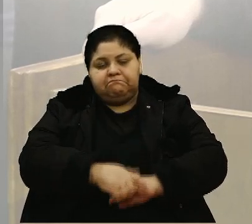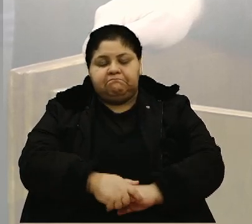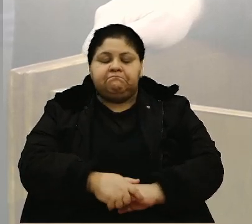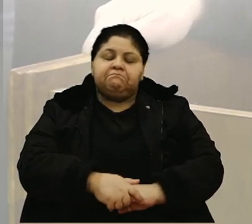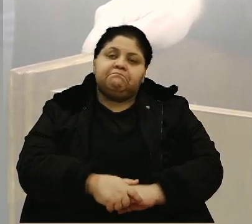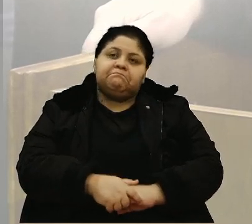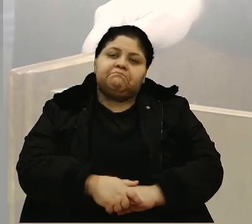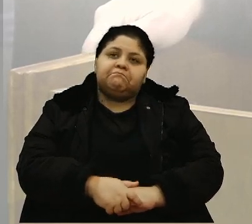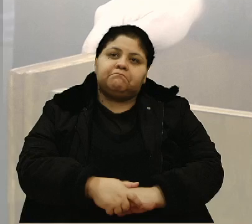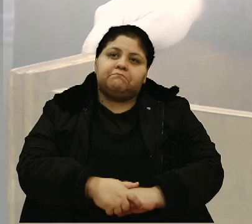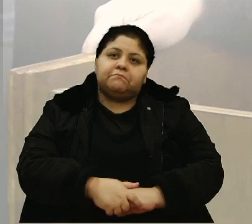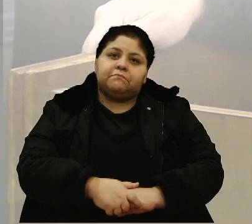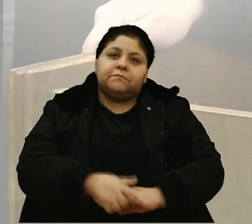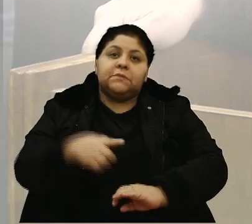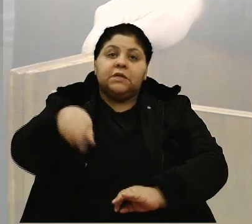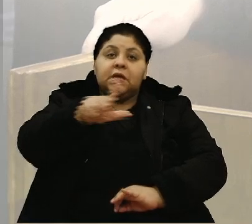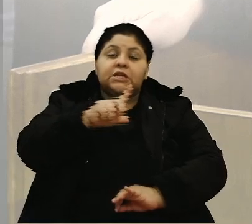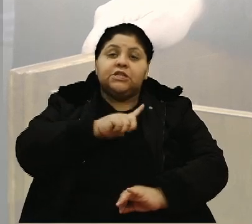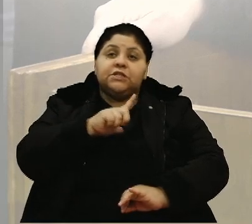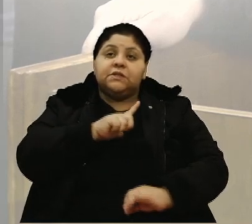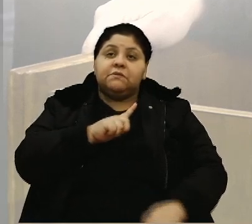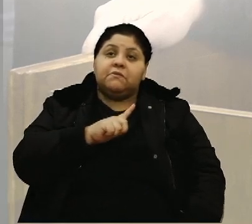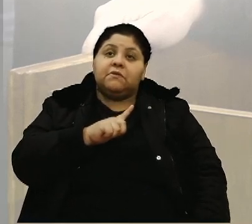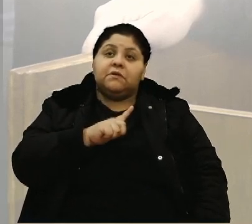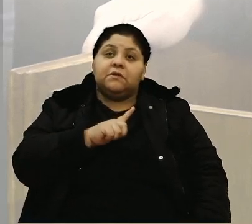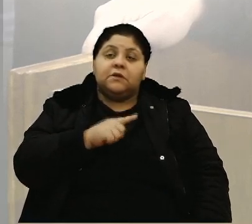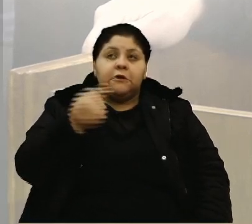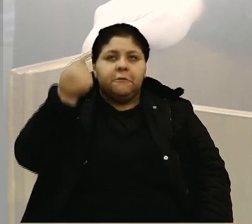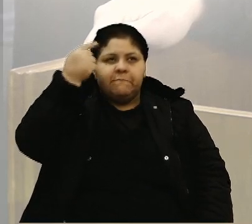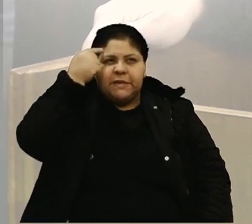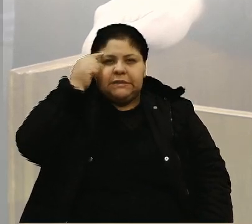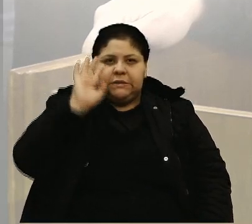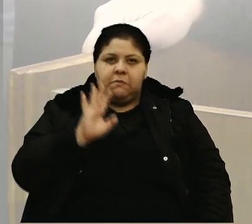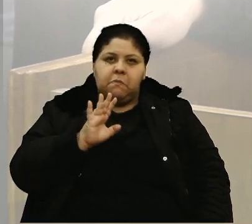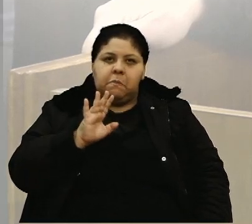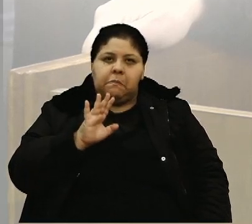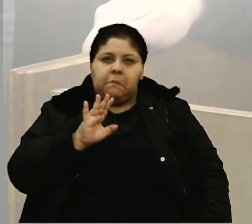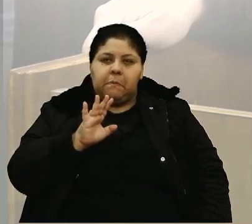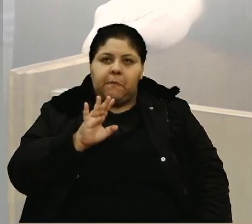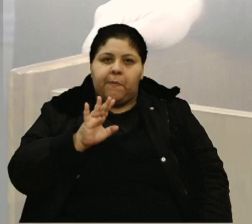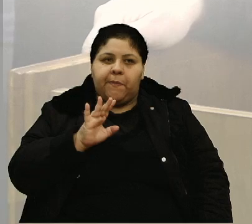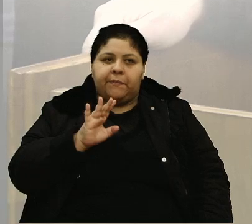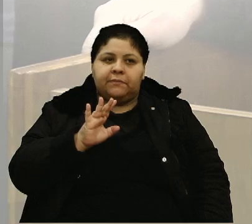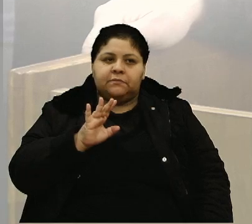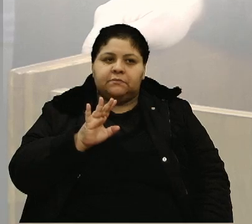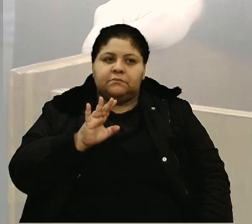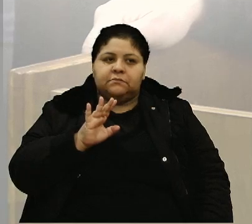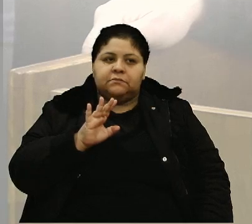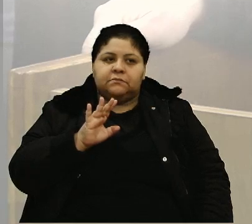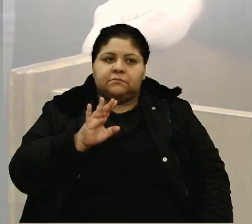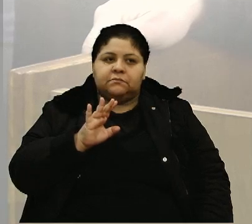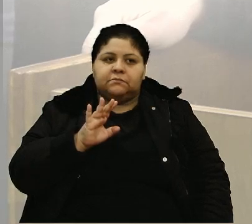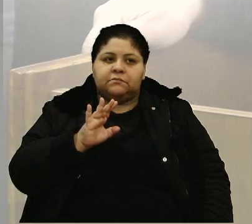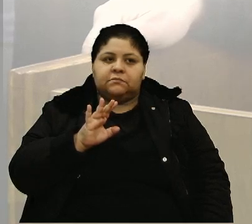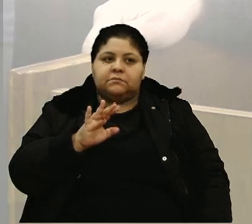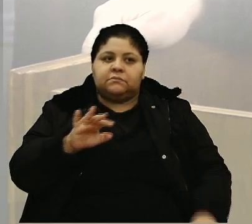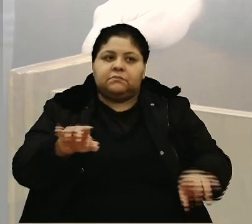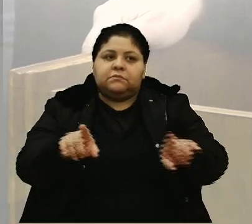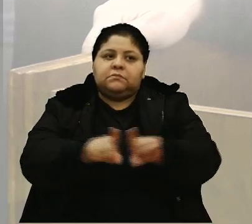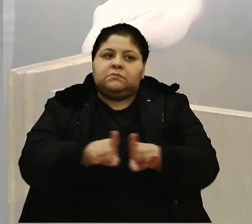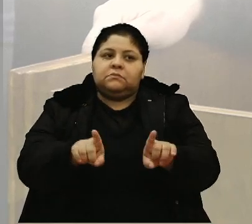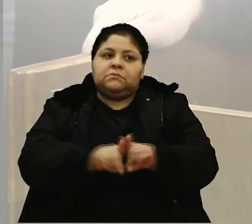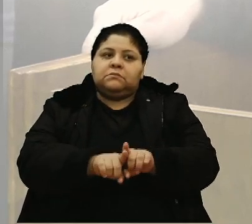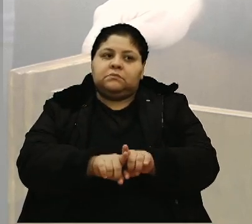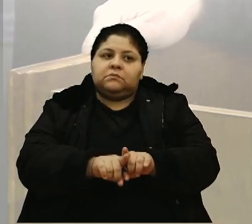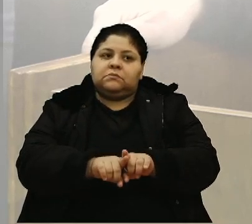Porque a gente tem que refletir justamente o que eu penso